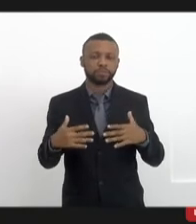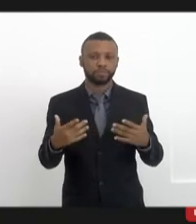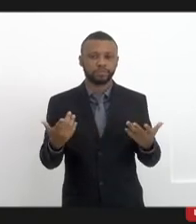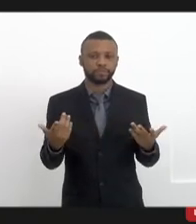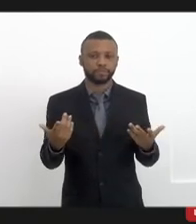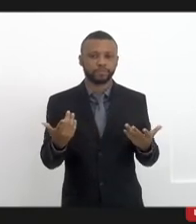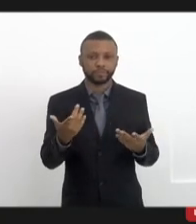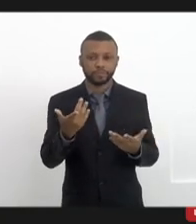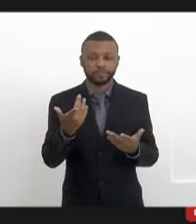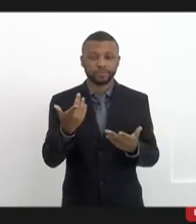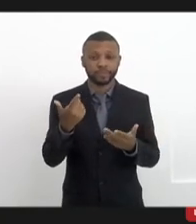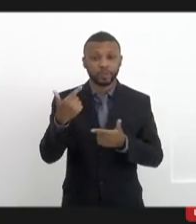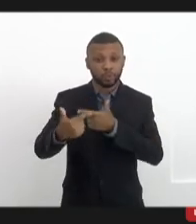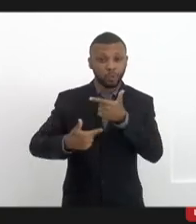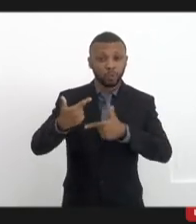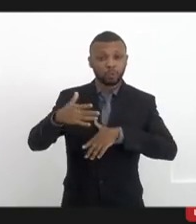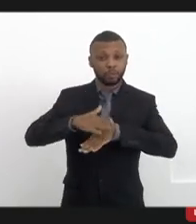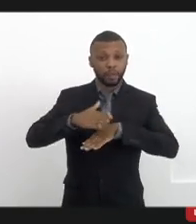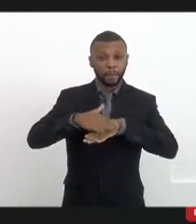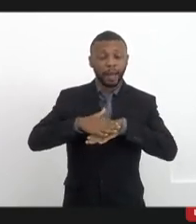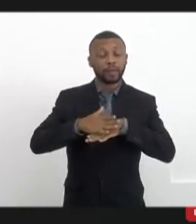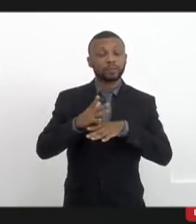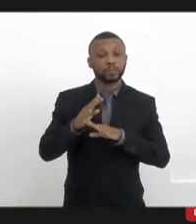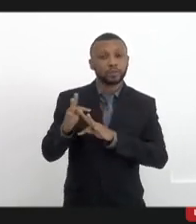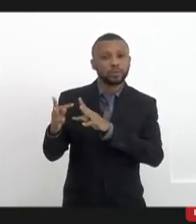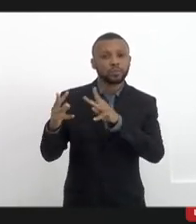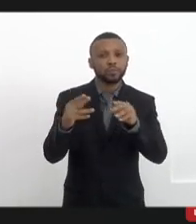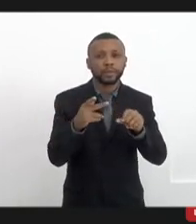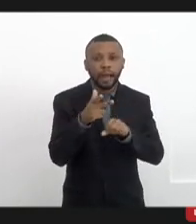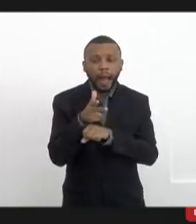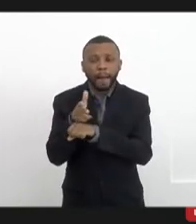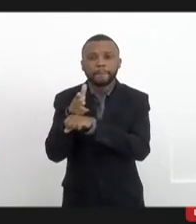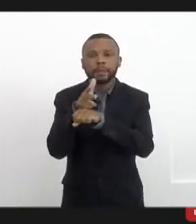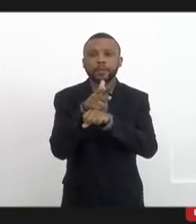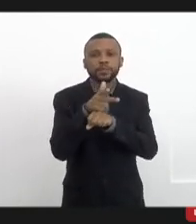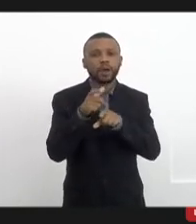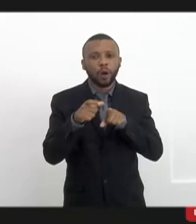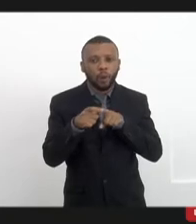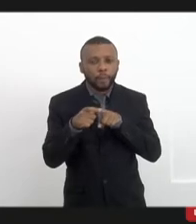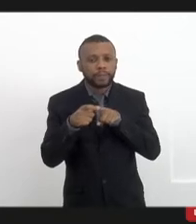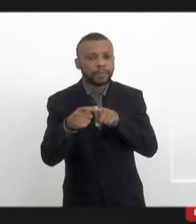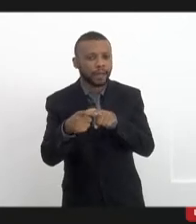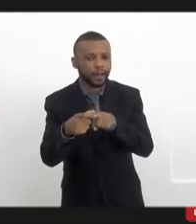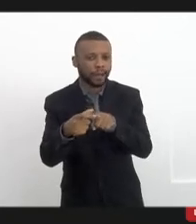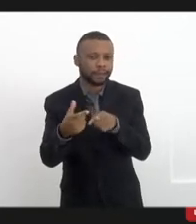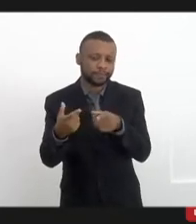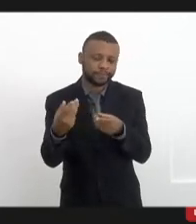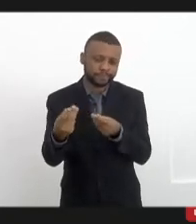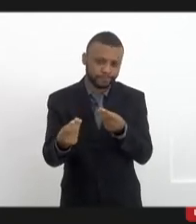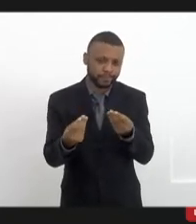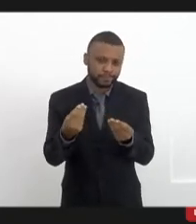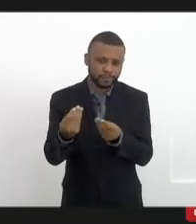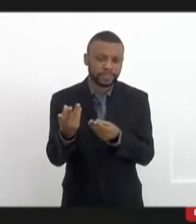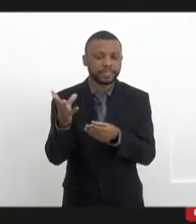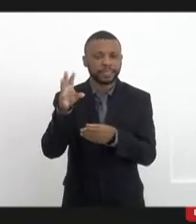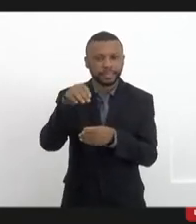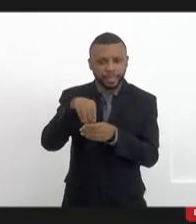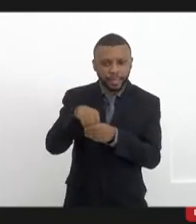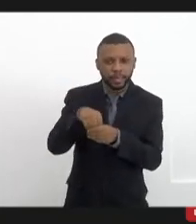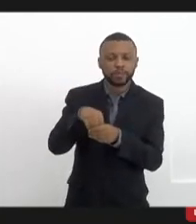no trabalho de todas as mídias comunitárias e coletivas dentro do